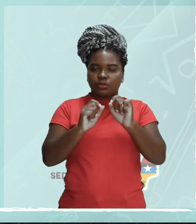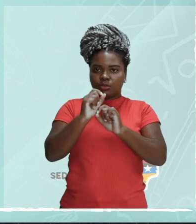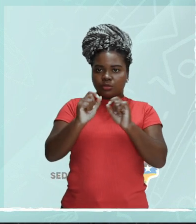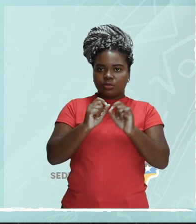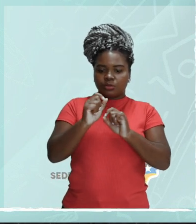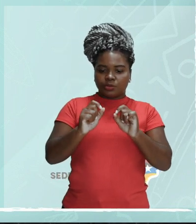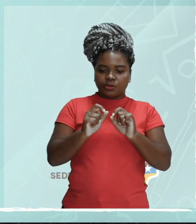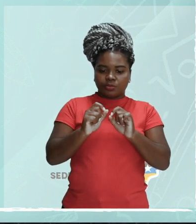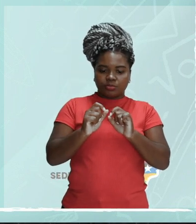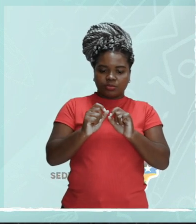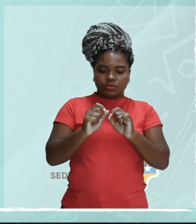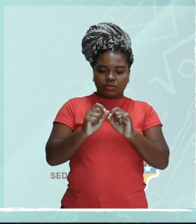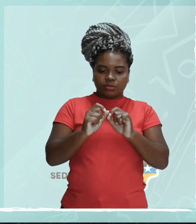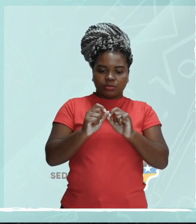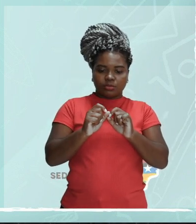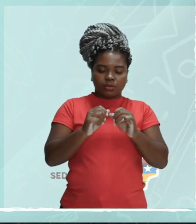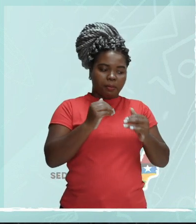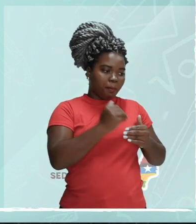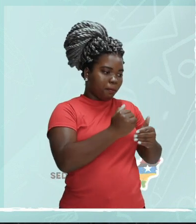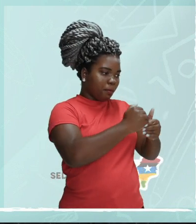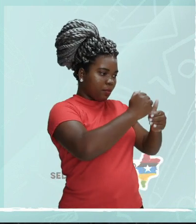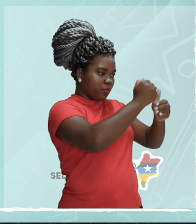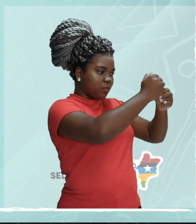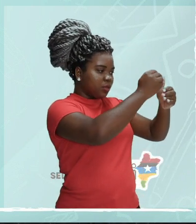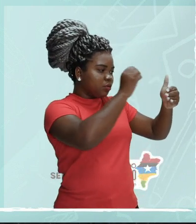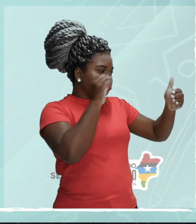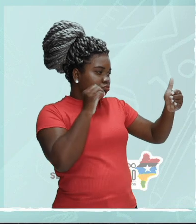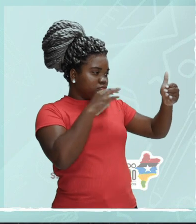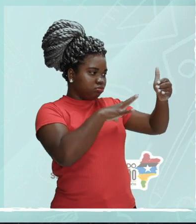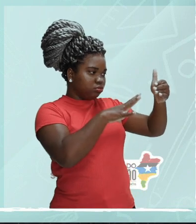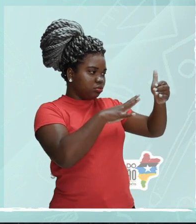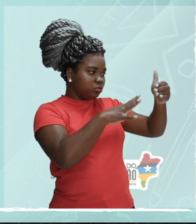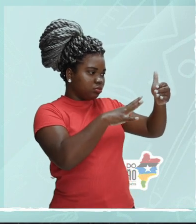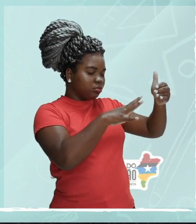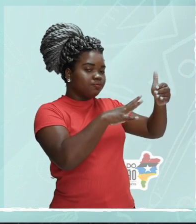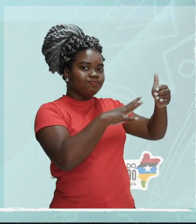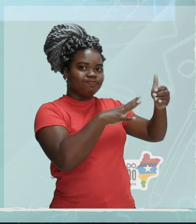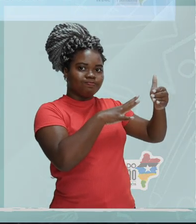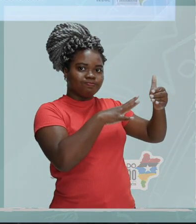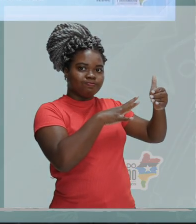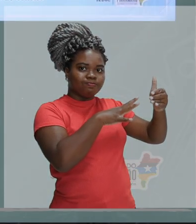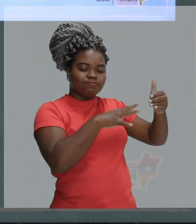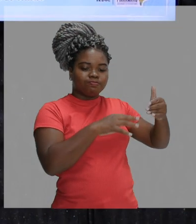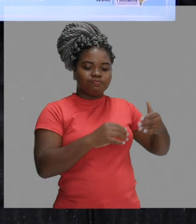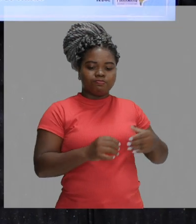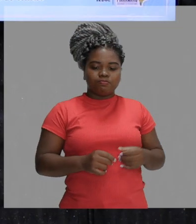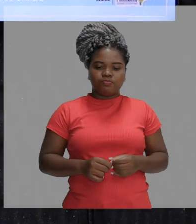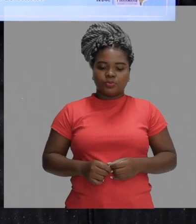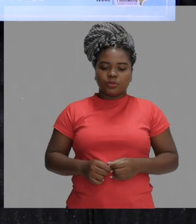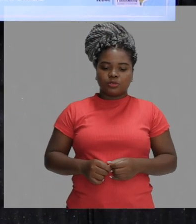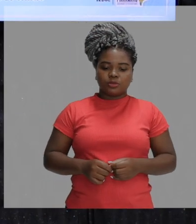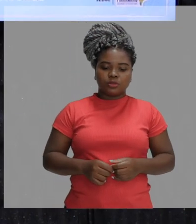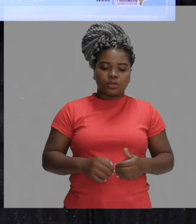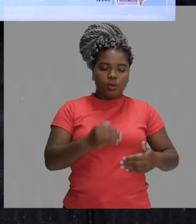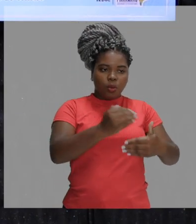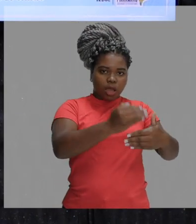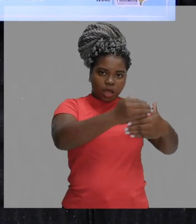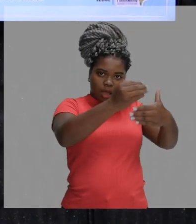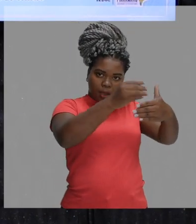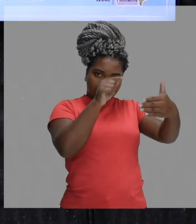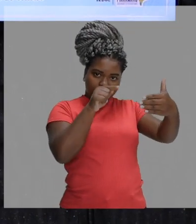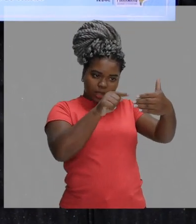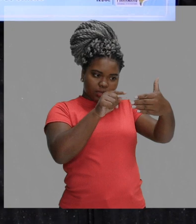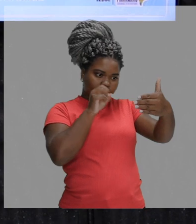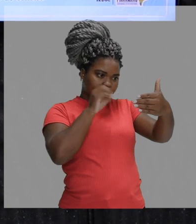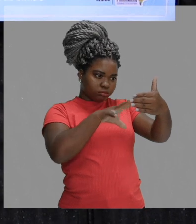feito em uma das paredes por onde penetra a luz. Ok? Então, as paredes têm que ser opacas, ou seja,